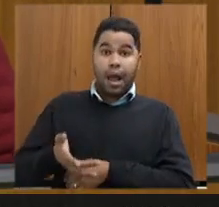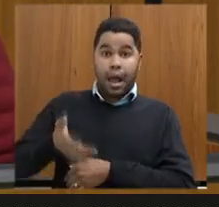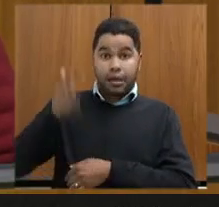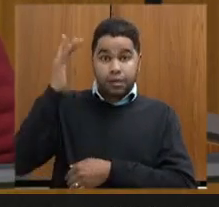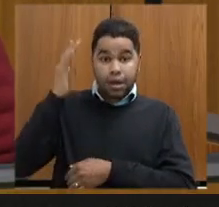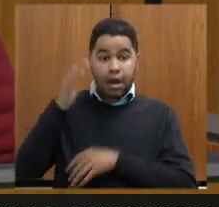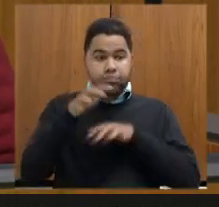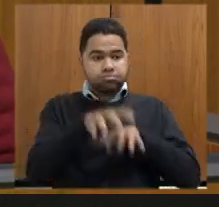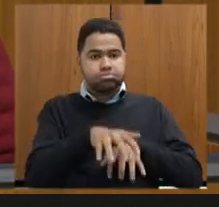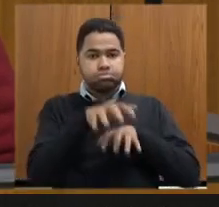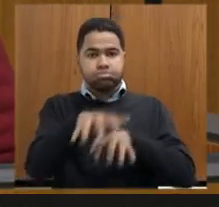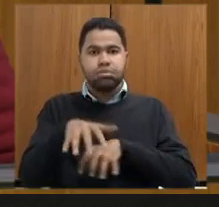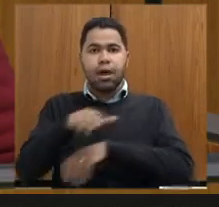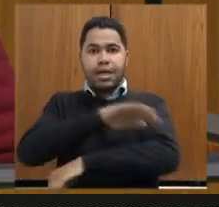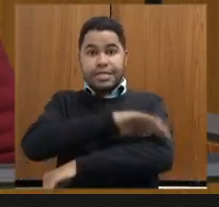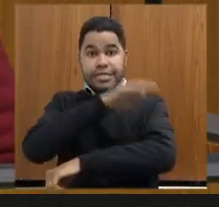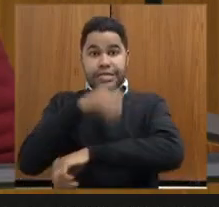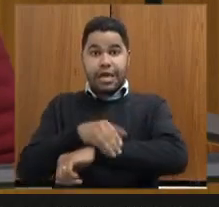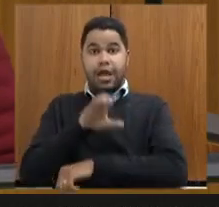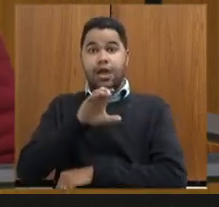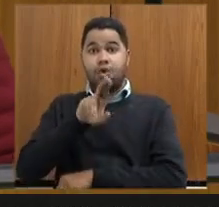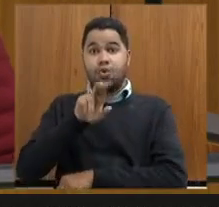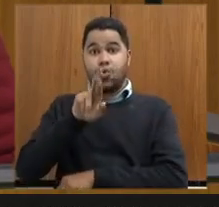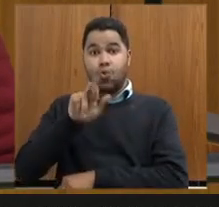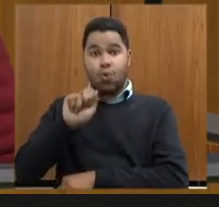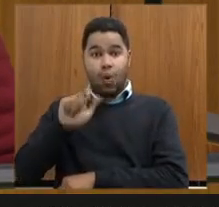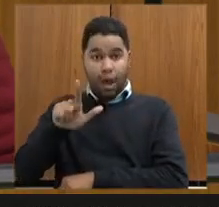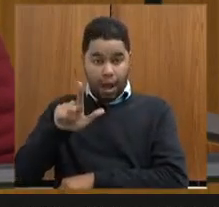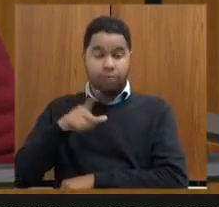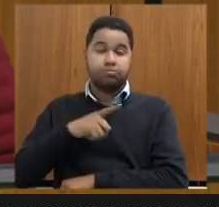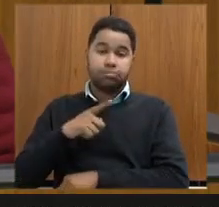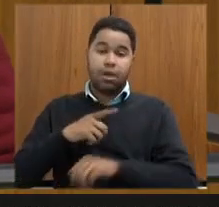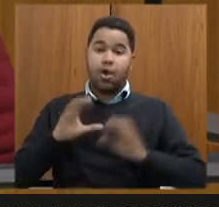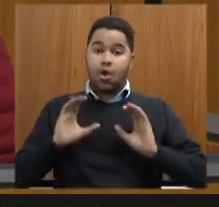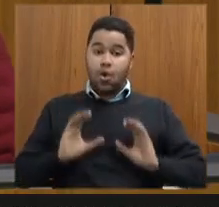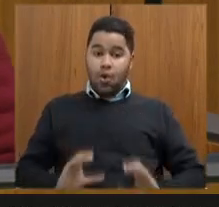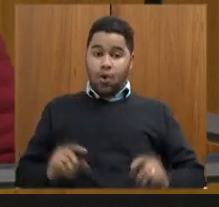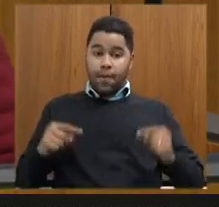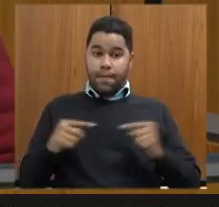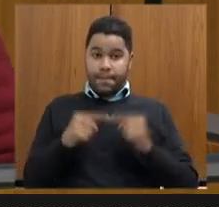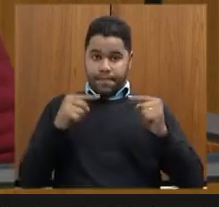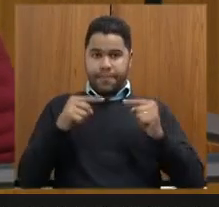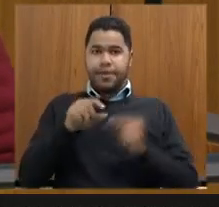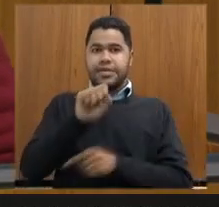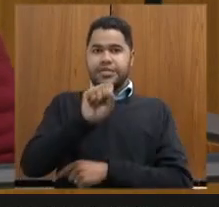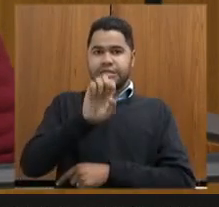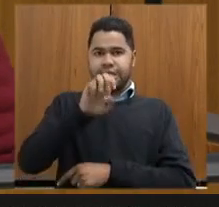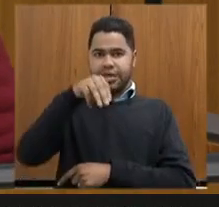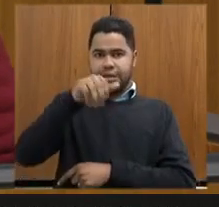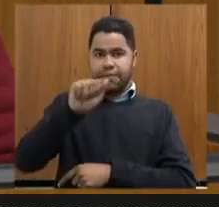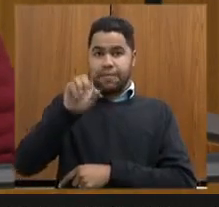mineradoras na Serra do Curral aí tem um termo de ajustamento de conduta feito pela SEMAD